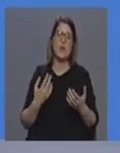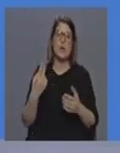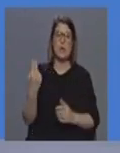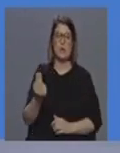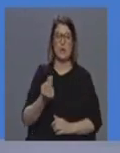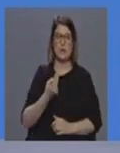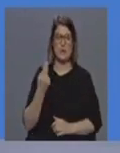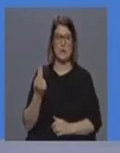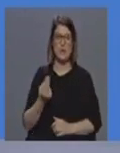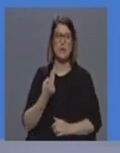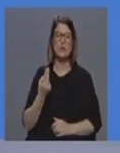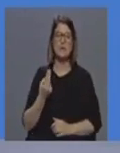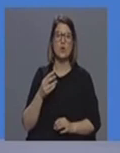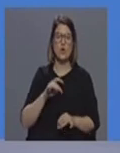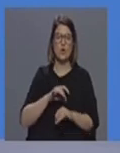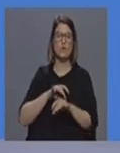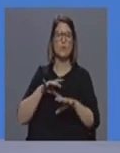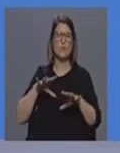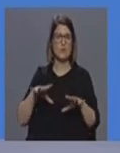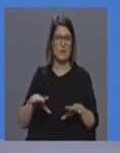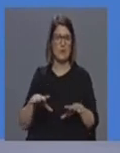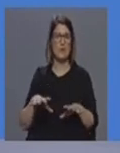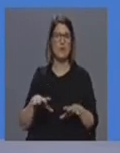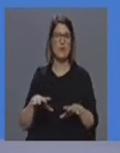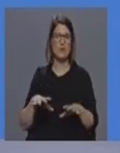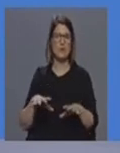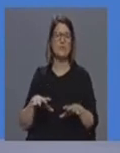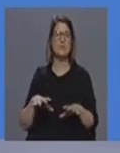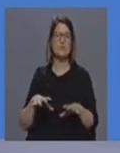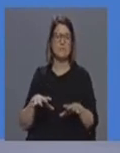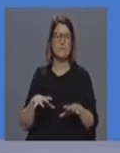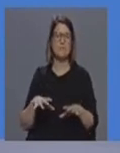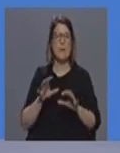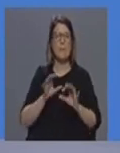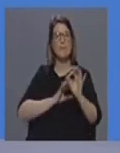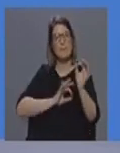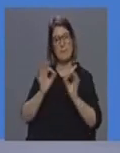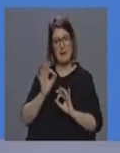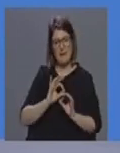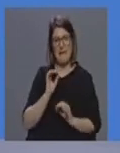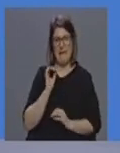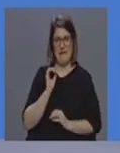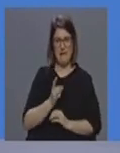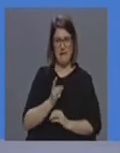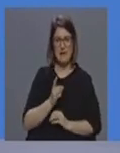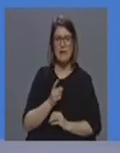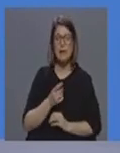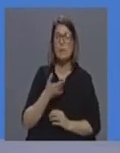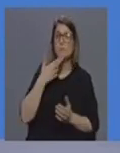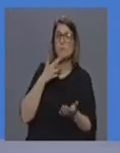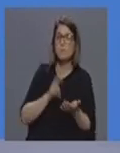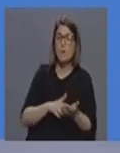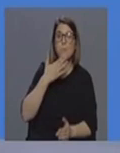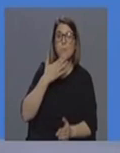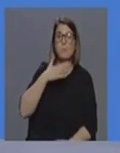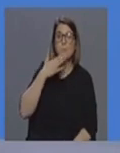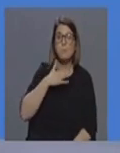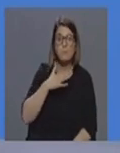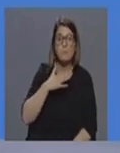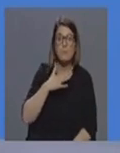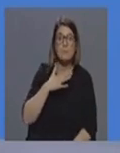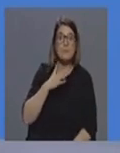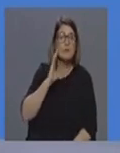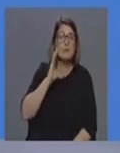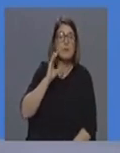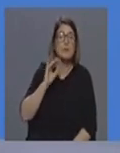hospitalar a preparar-nos para tal se vão ser suficientes depende do número de